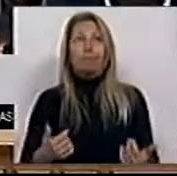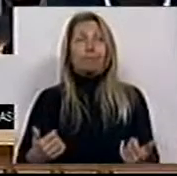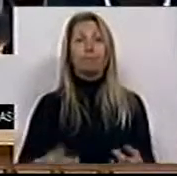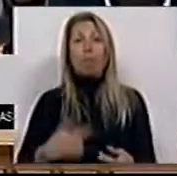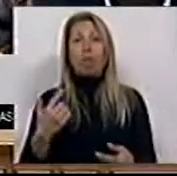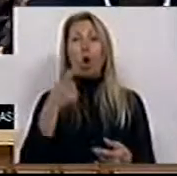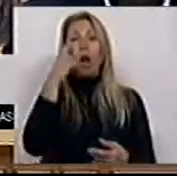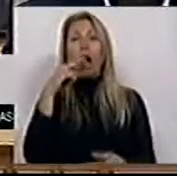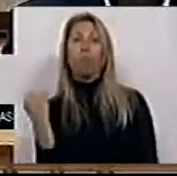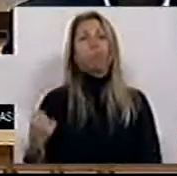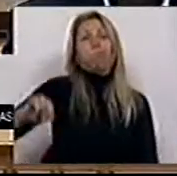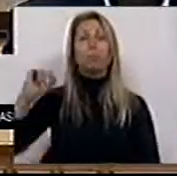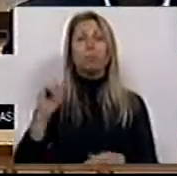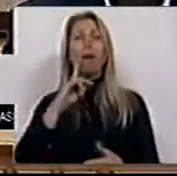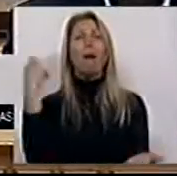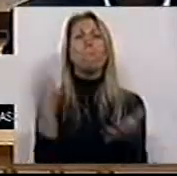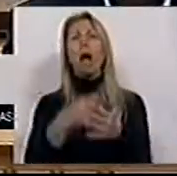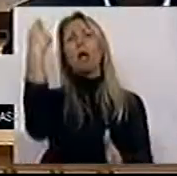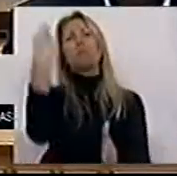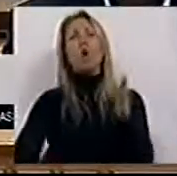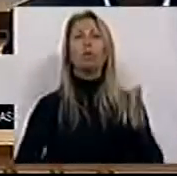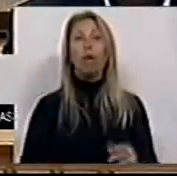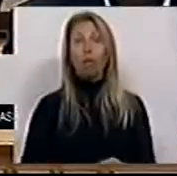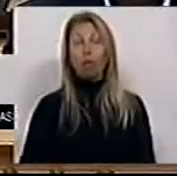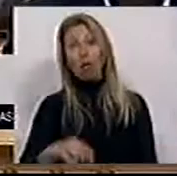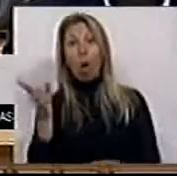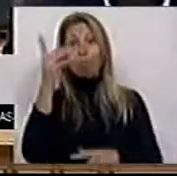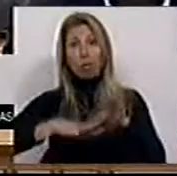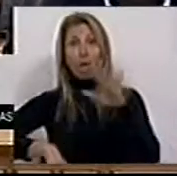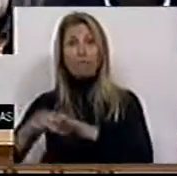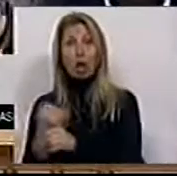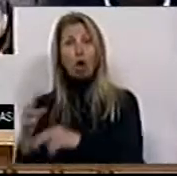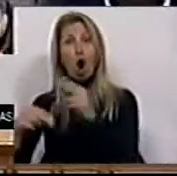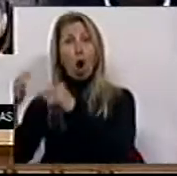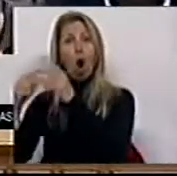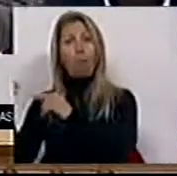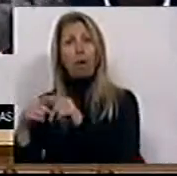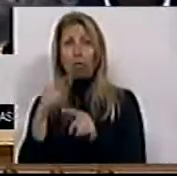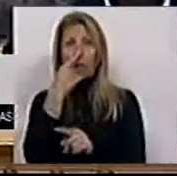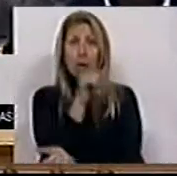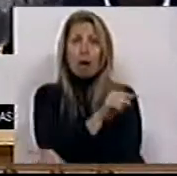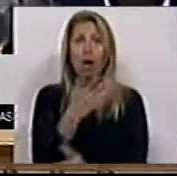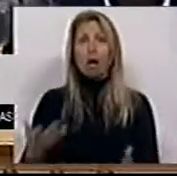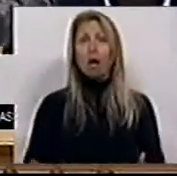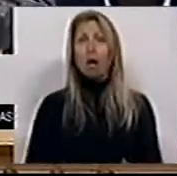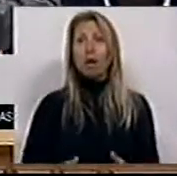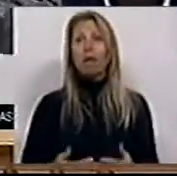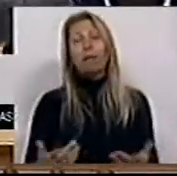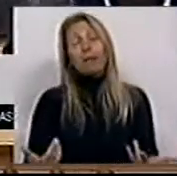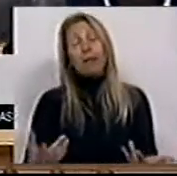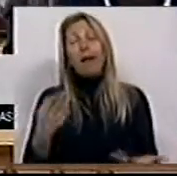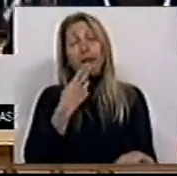infrator pagar a coima do que fazer a obra. Sabemos que isso é um facto. E, portanto, a forma